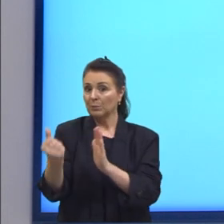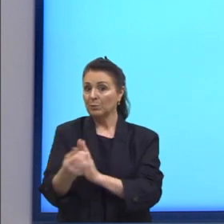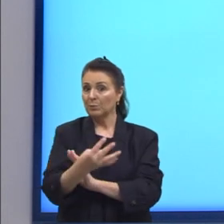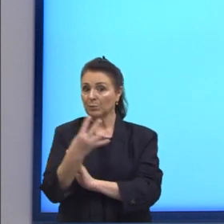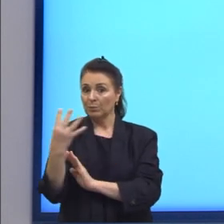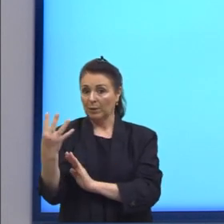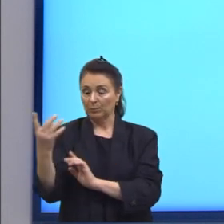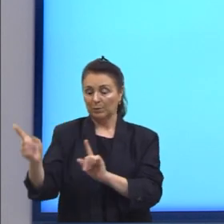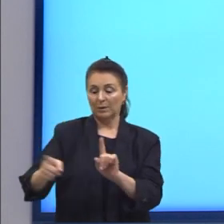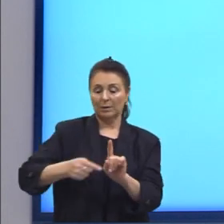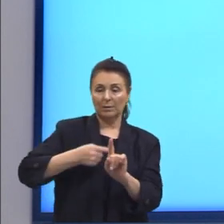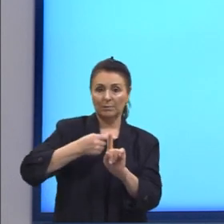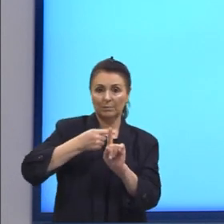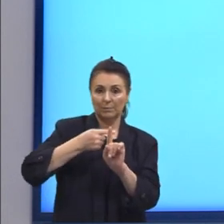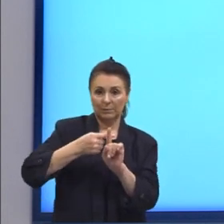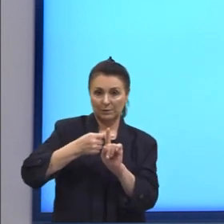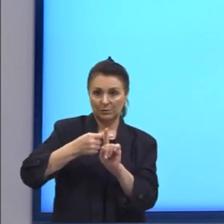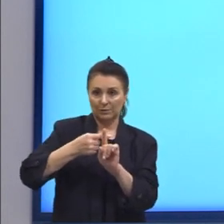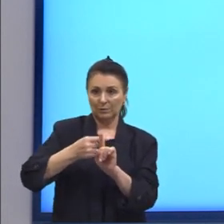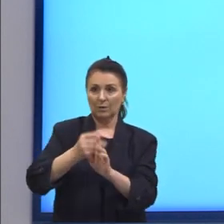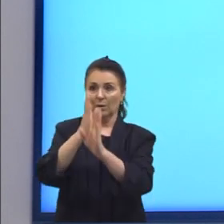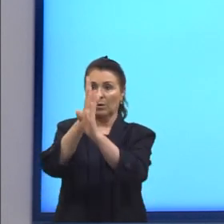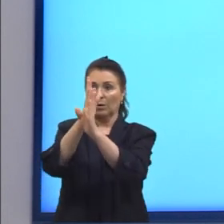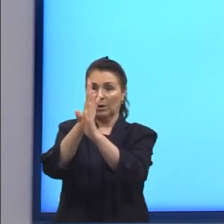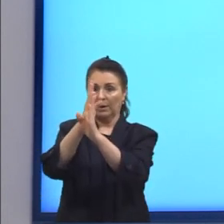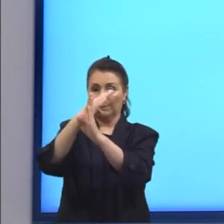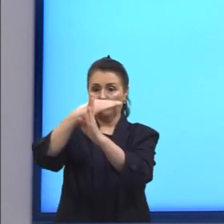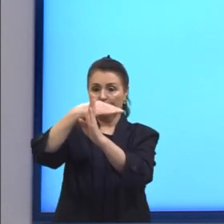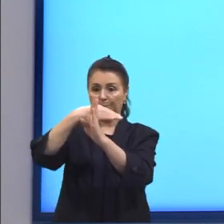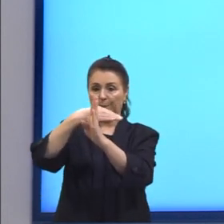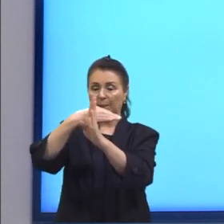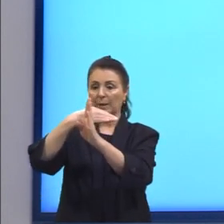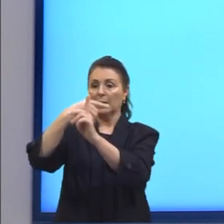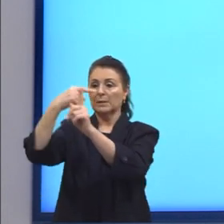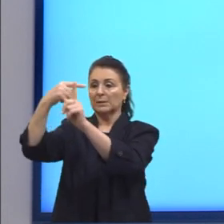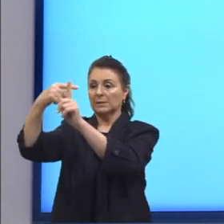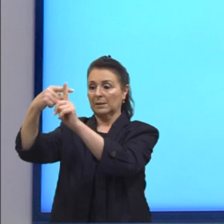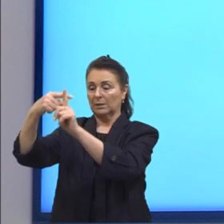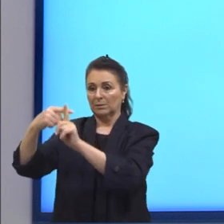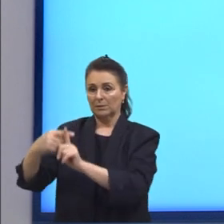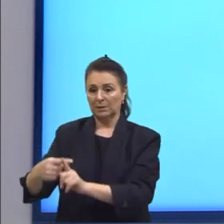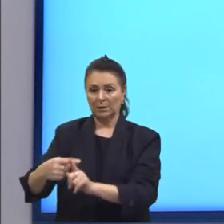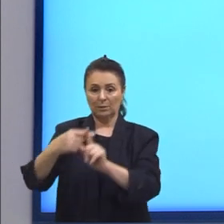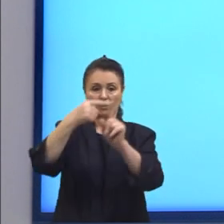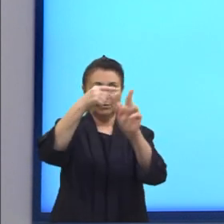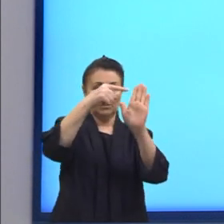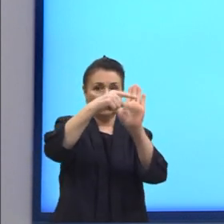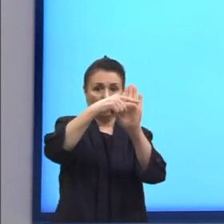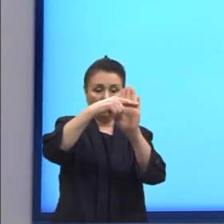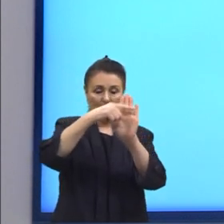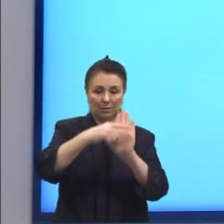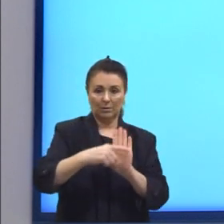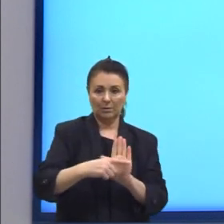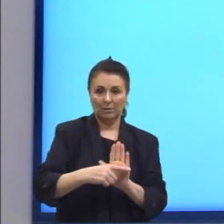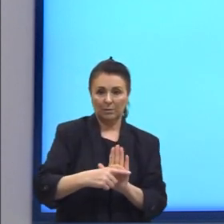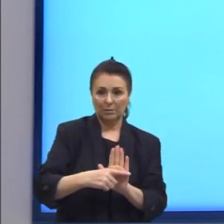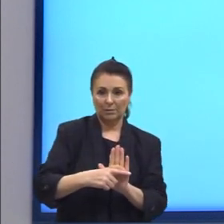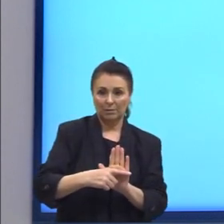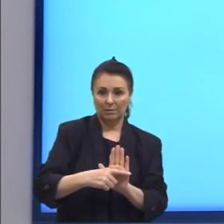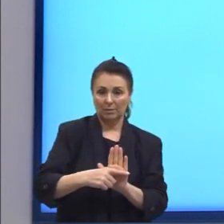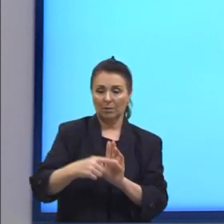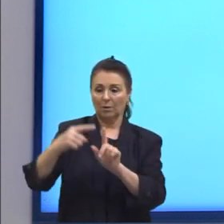porque nós olhamos na reta horizontal. Então, do centro em direção à direita, nós temos valores